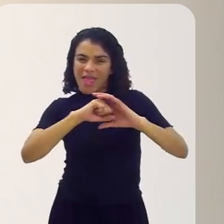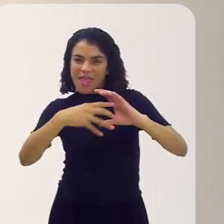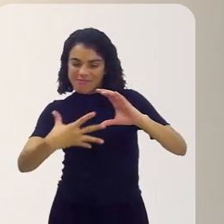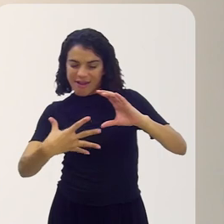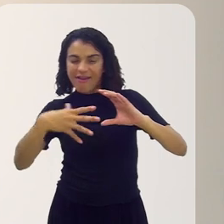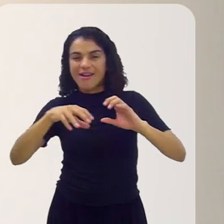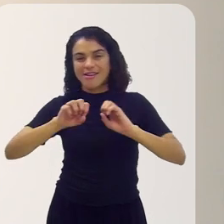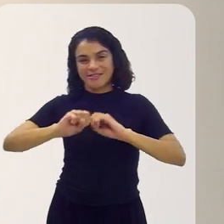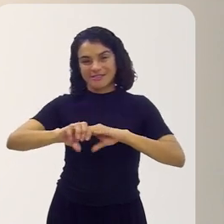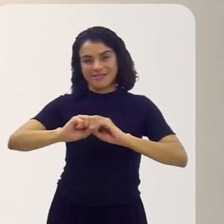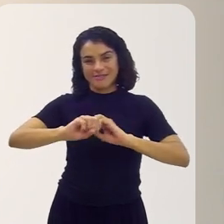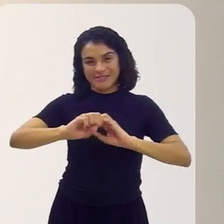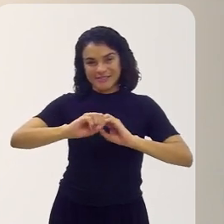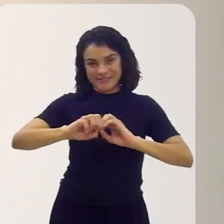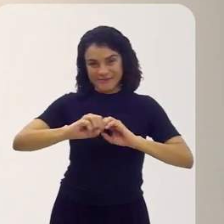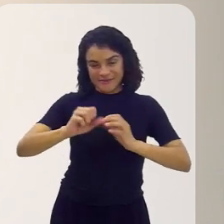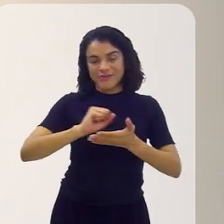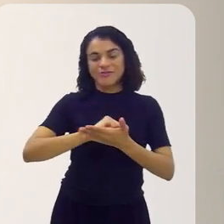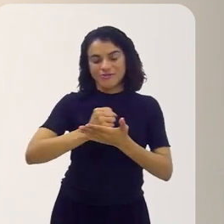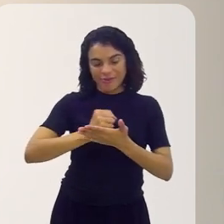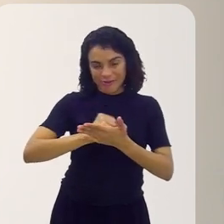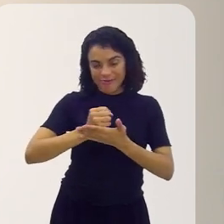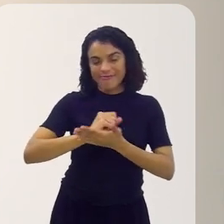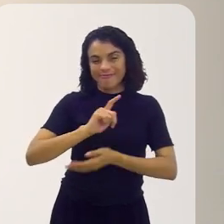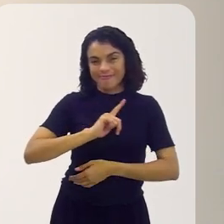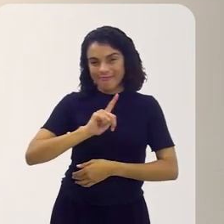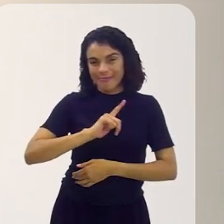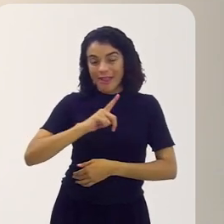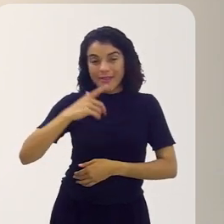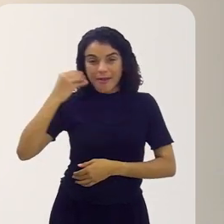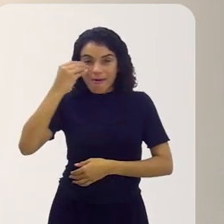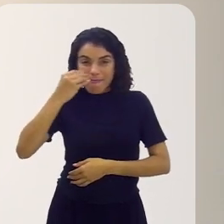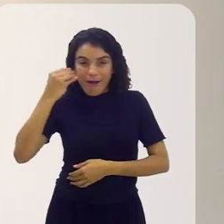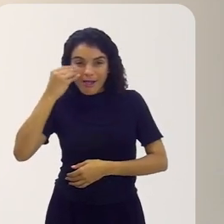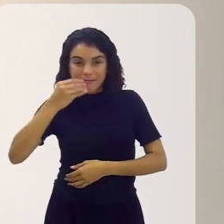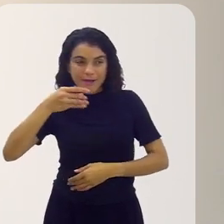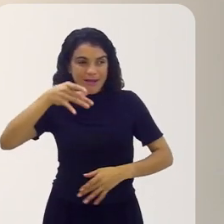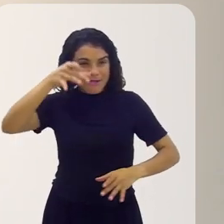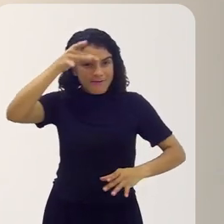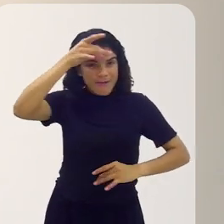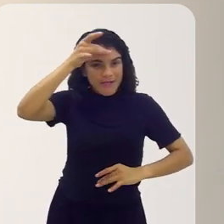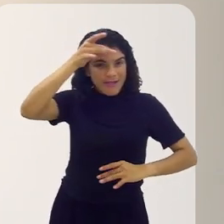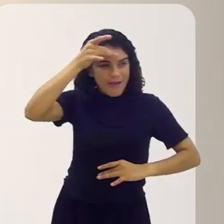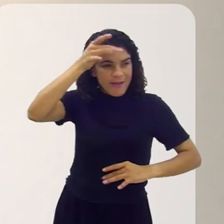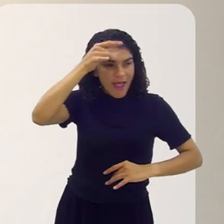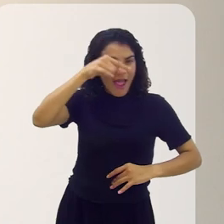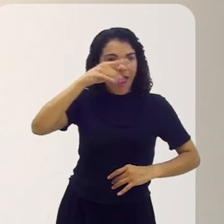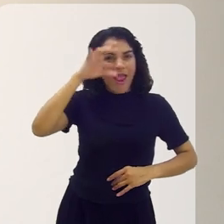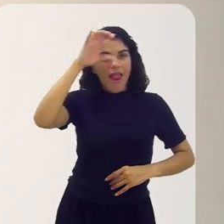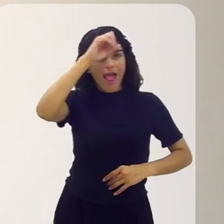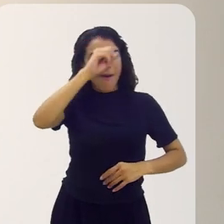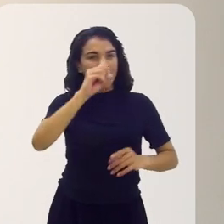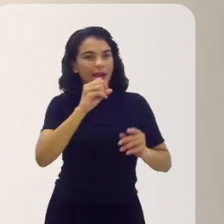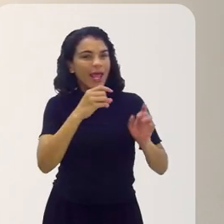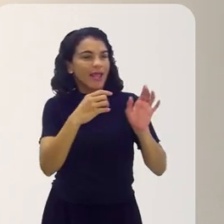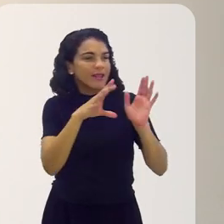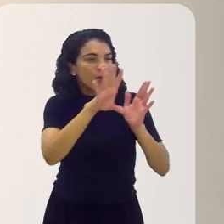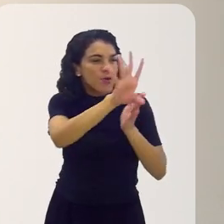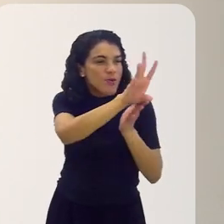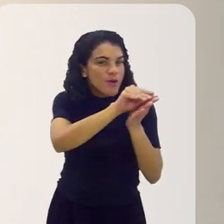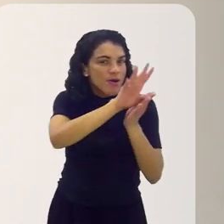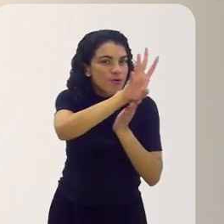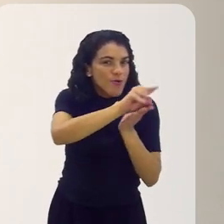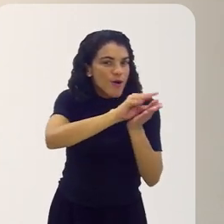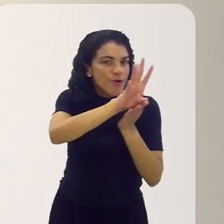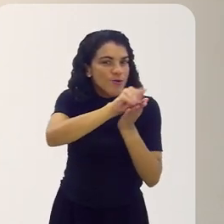educativo, porque se a pessoa tem uma experiência através de um personagem, ele aprende junto com o personagem.